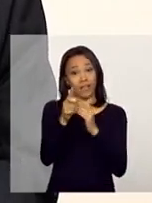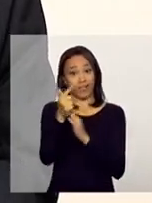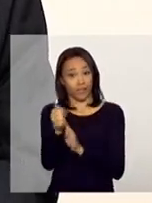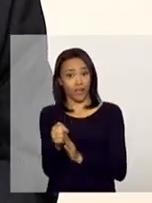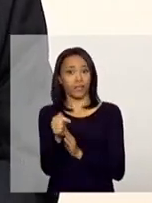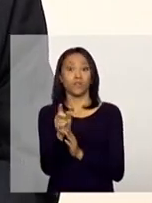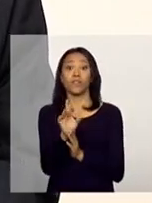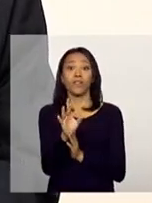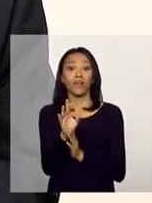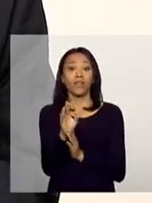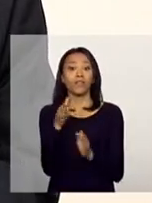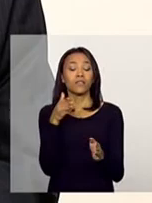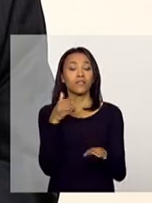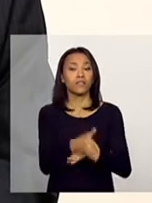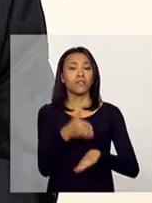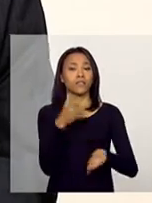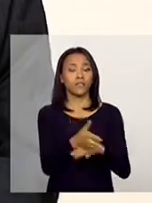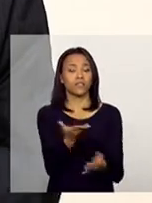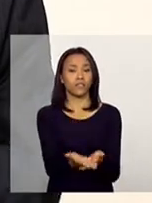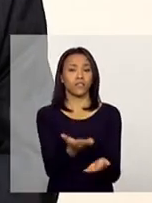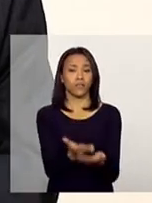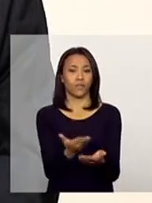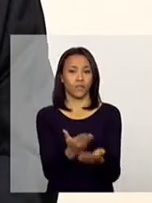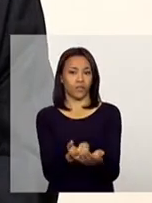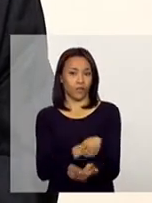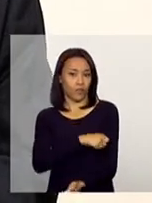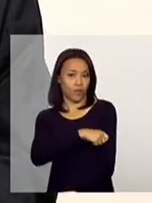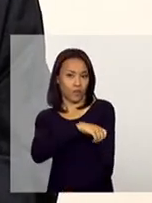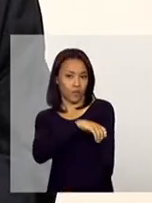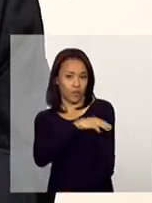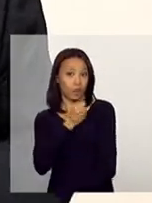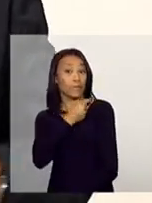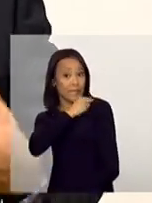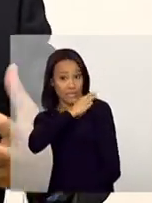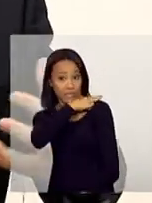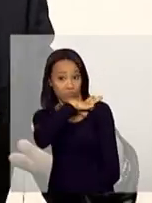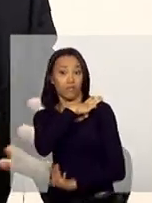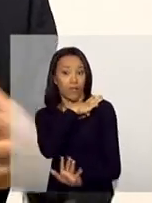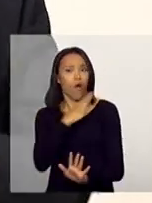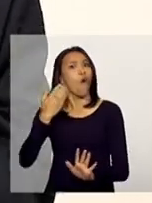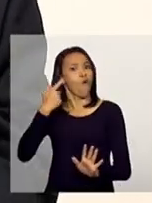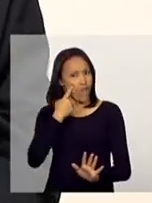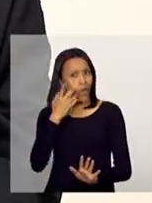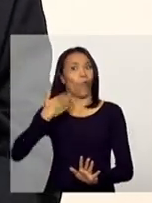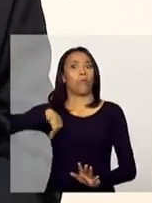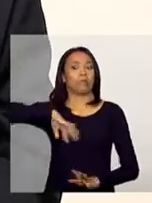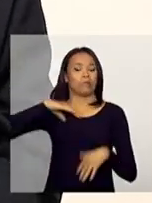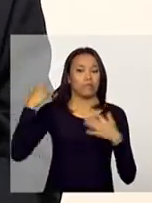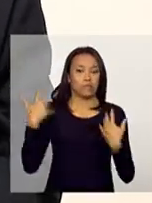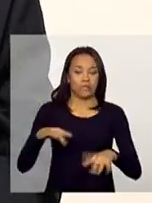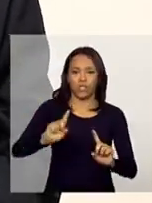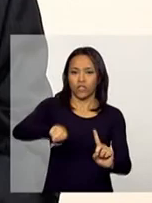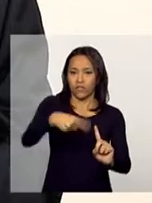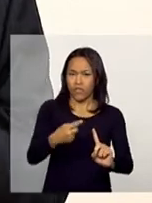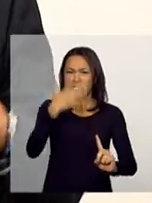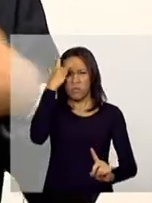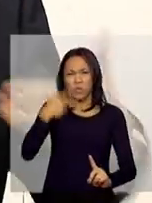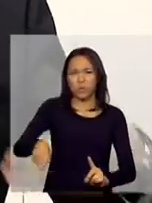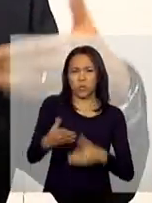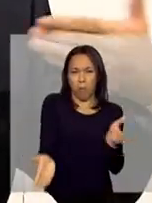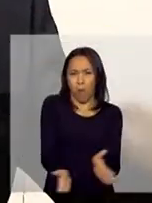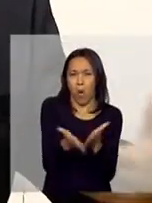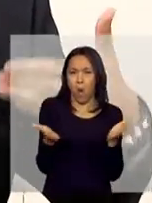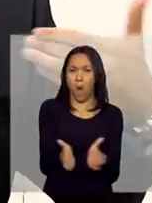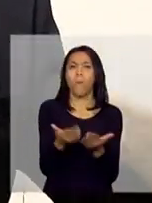Então, você percebe o quanto que nós temos como desafio para fazer com que essa população em situação de pobreza possa,